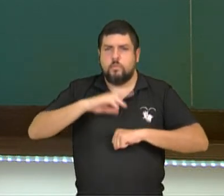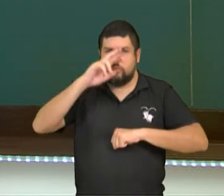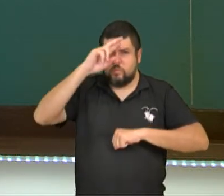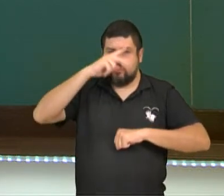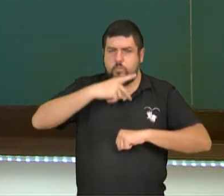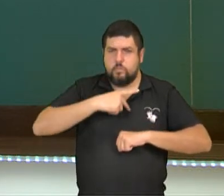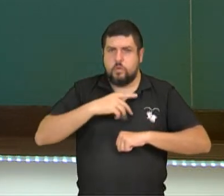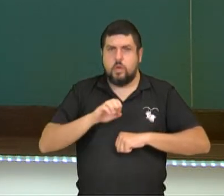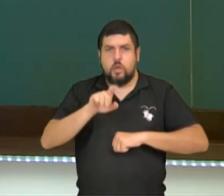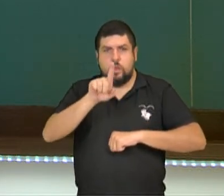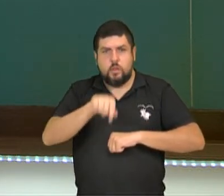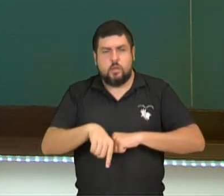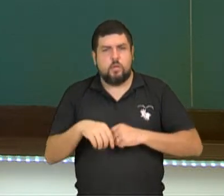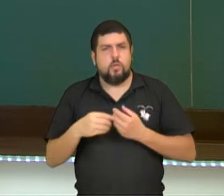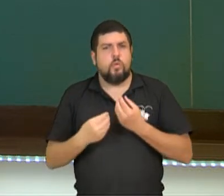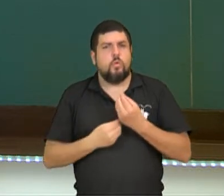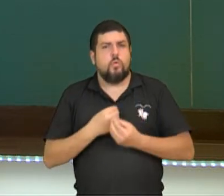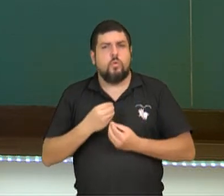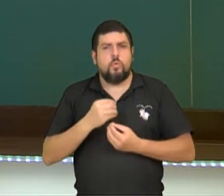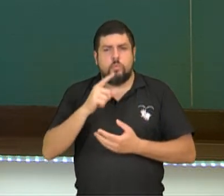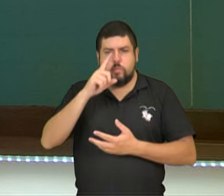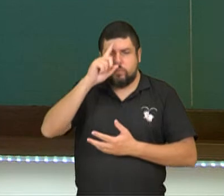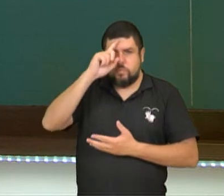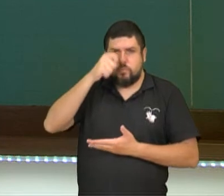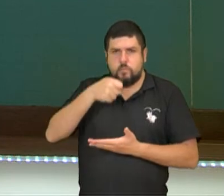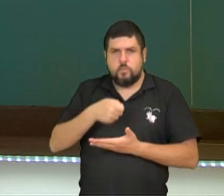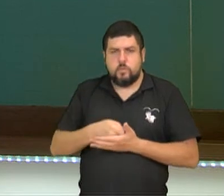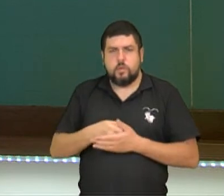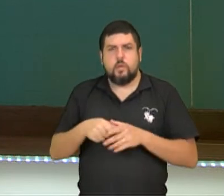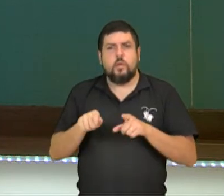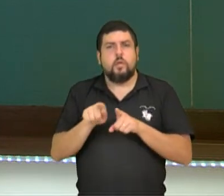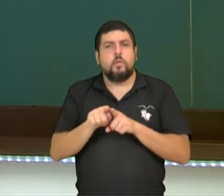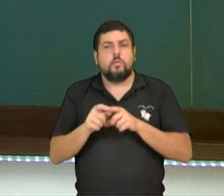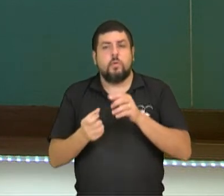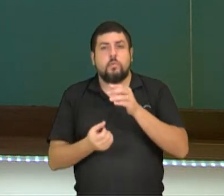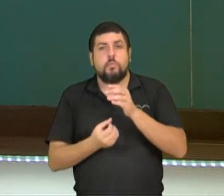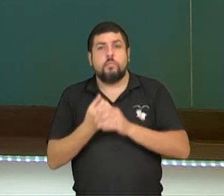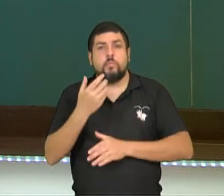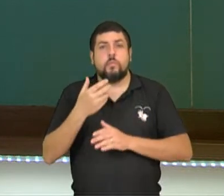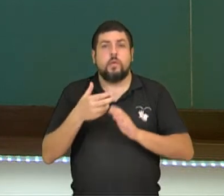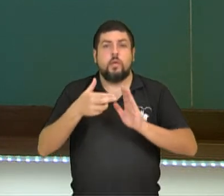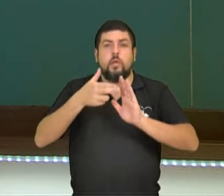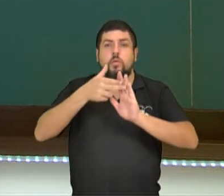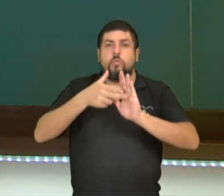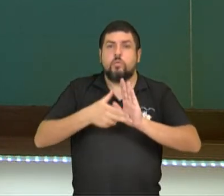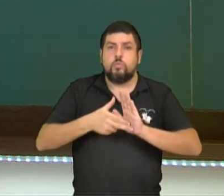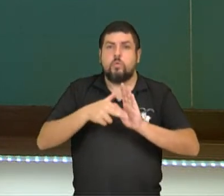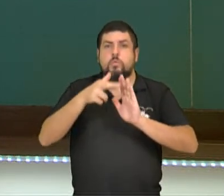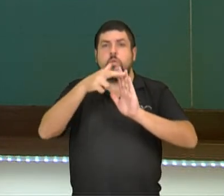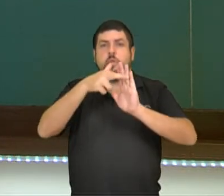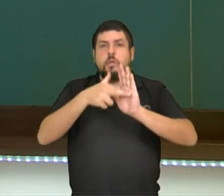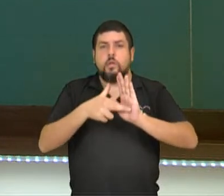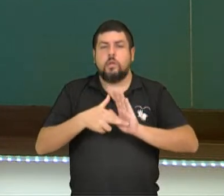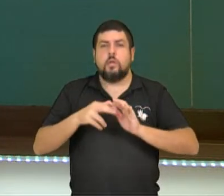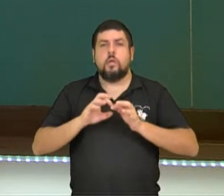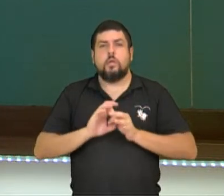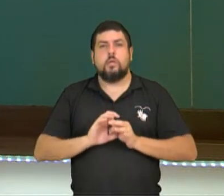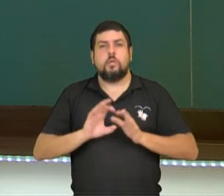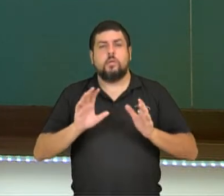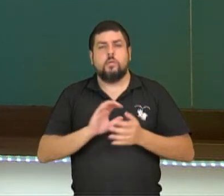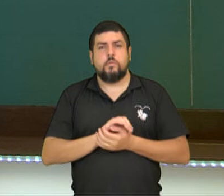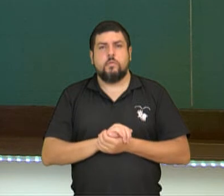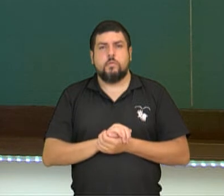a capacidade de decidir, de criar normas, leis, regras de conduta livremente.